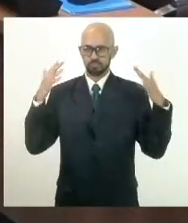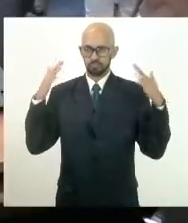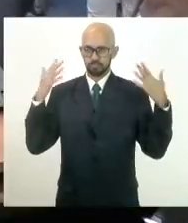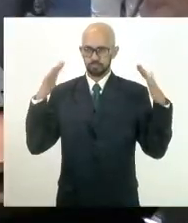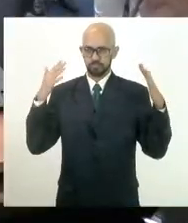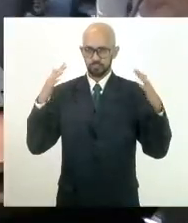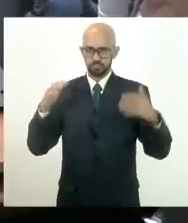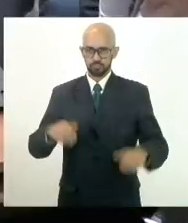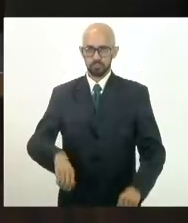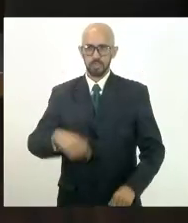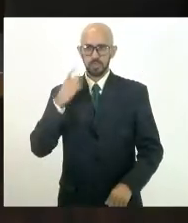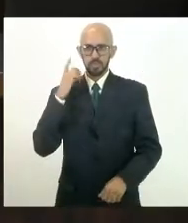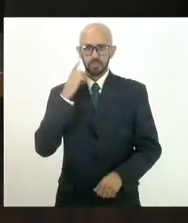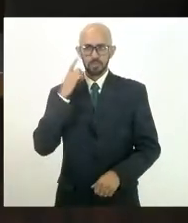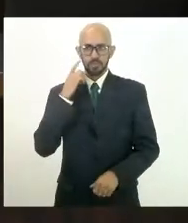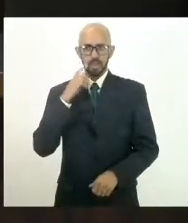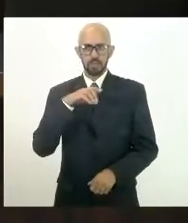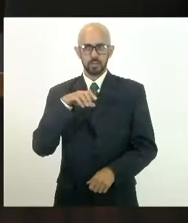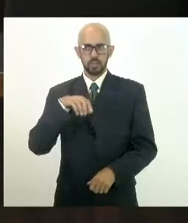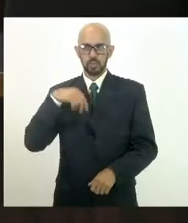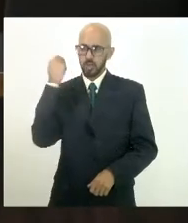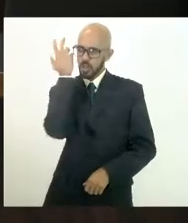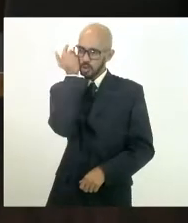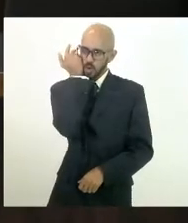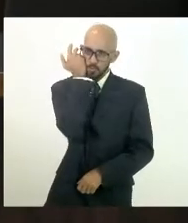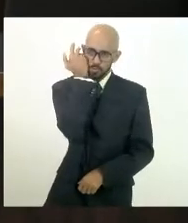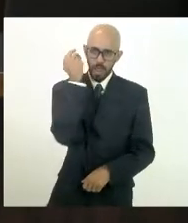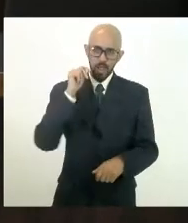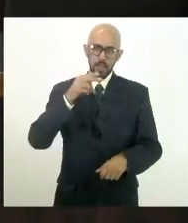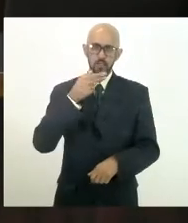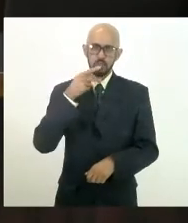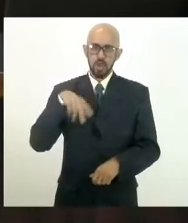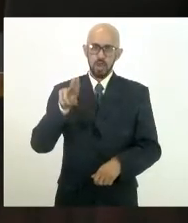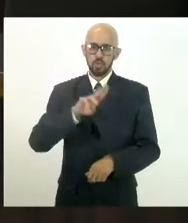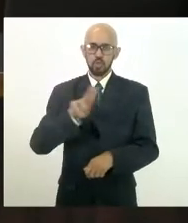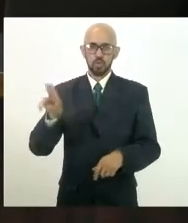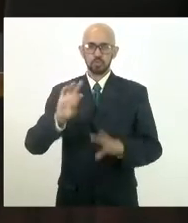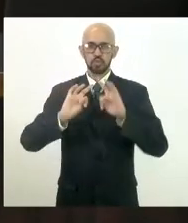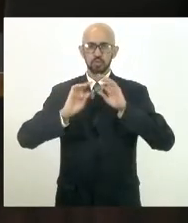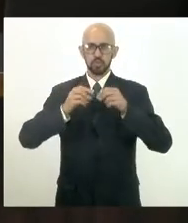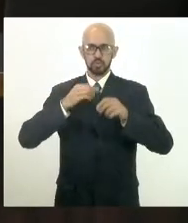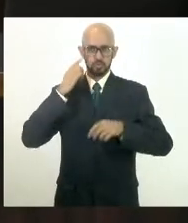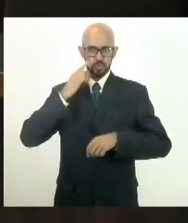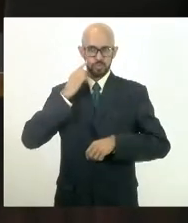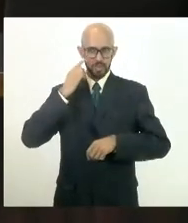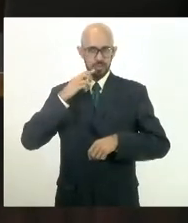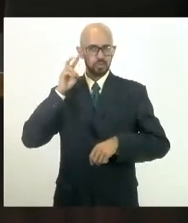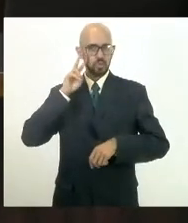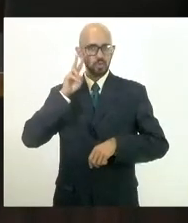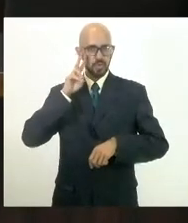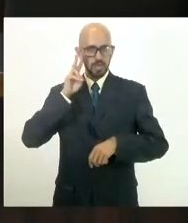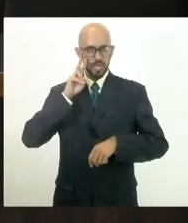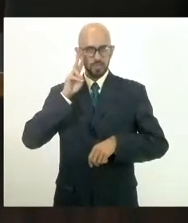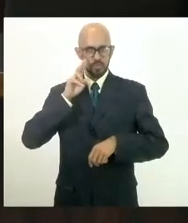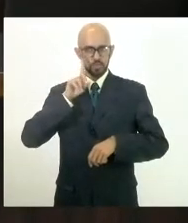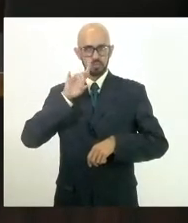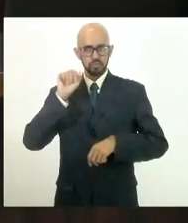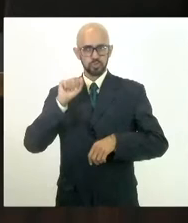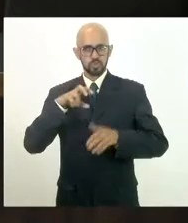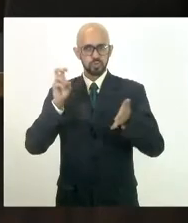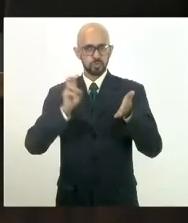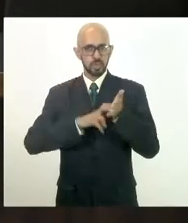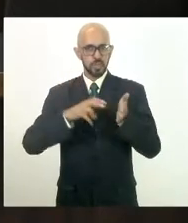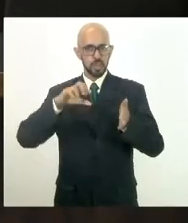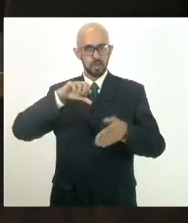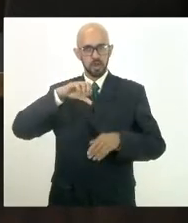Tadele Omar, fala aqui também em nome das deputadas e deputados, eu lembro bem uma manhã de nove, nove e meia da manhã,